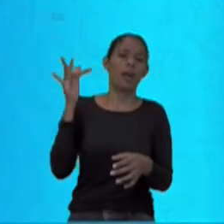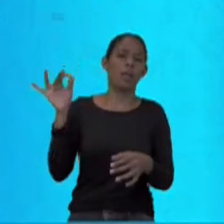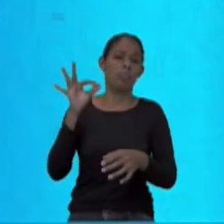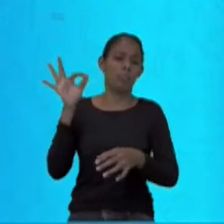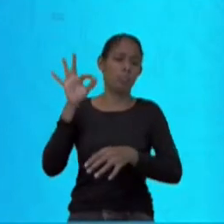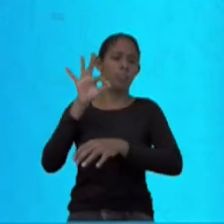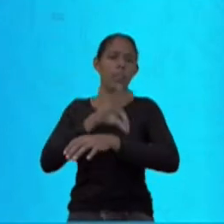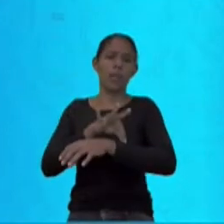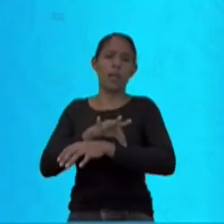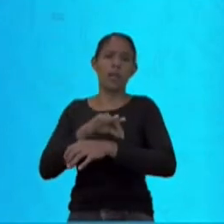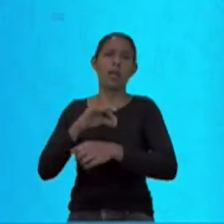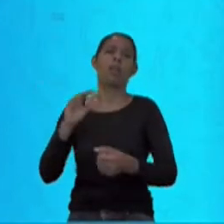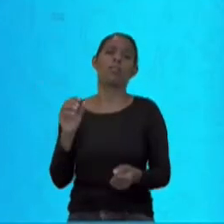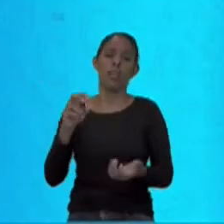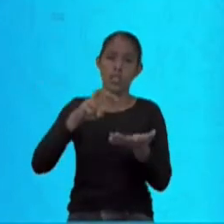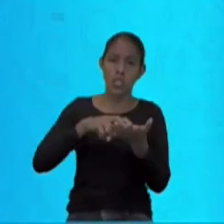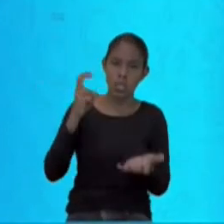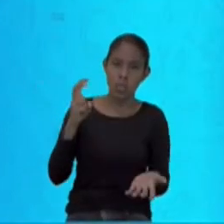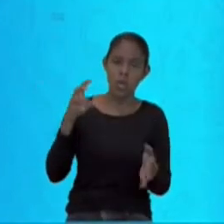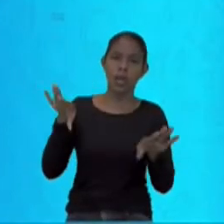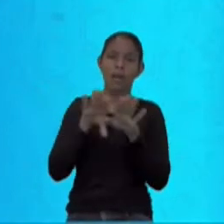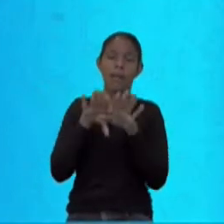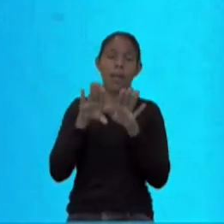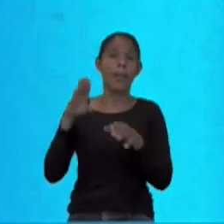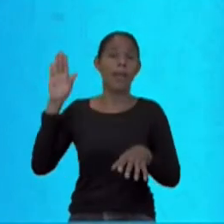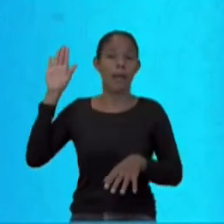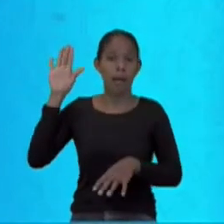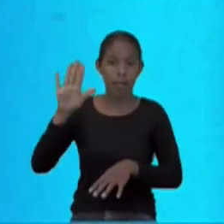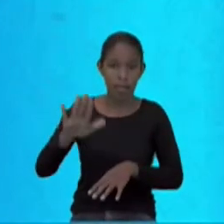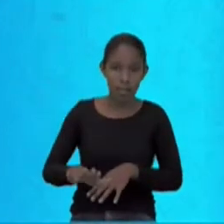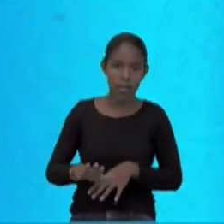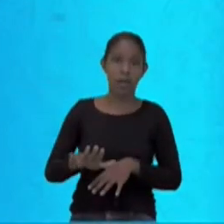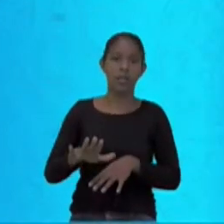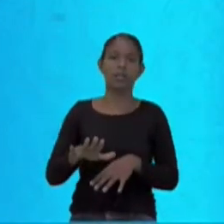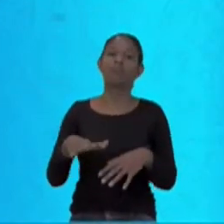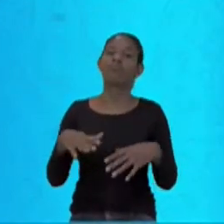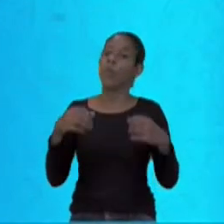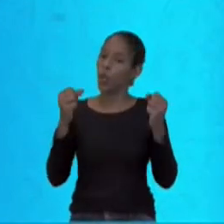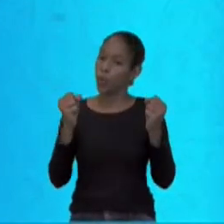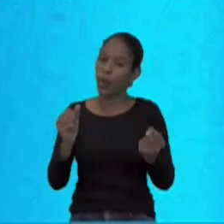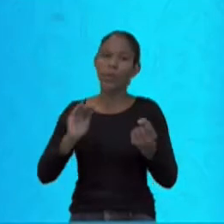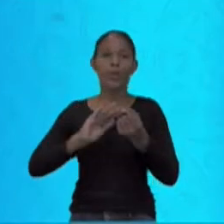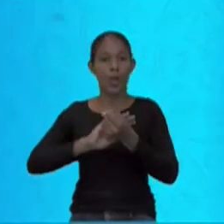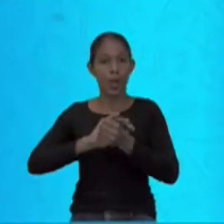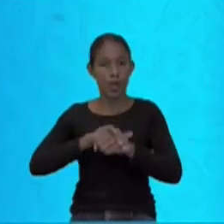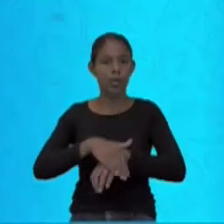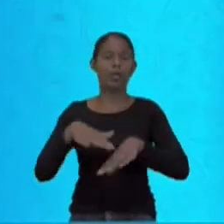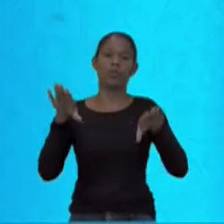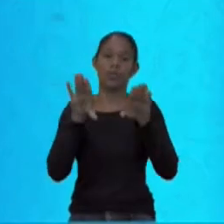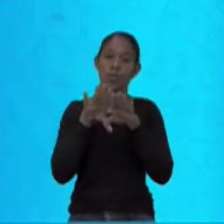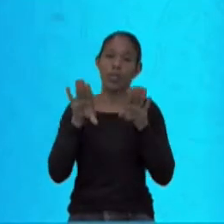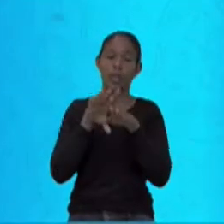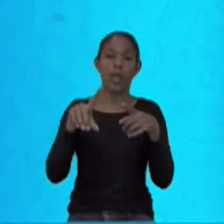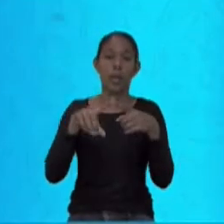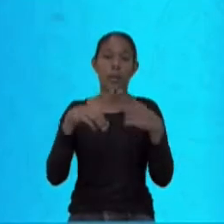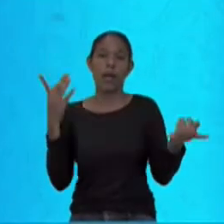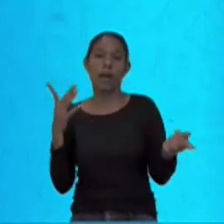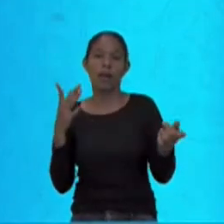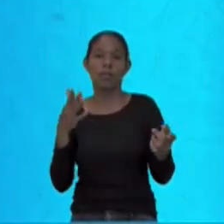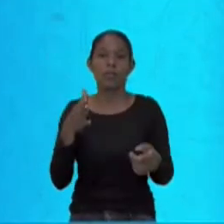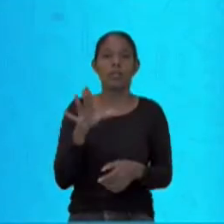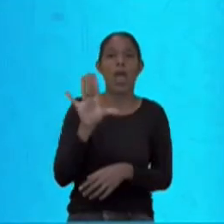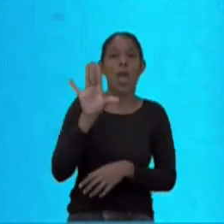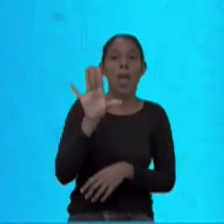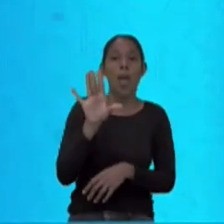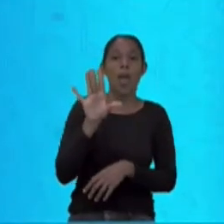Poxa, mas será que ele pode, então, picar também no período noturno? Pode, mas a sua preferência são hábitos diurnos,